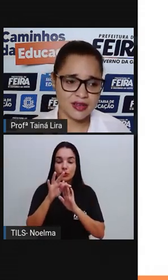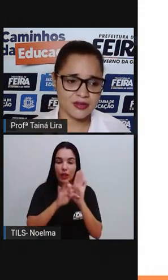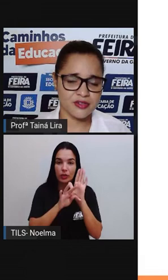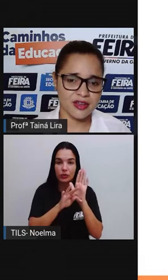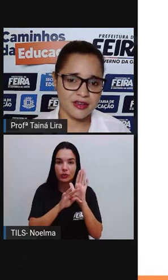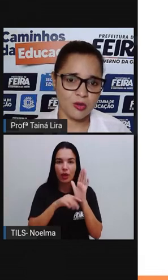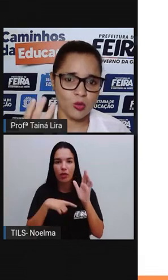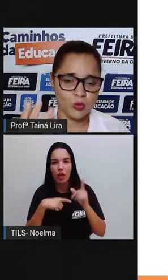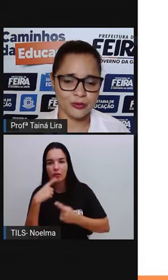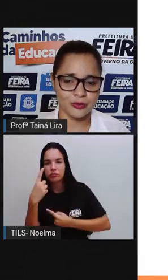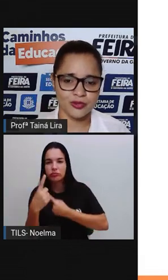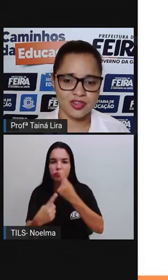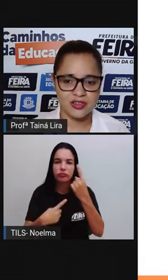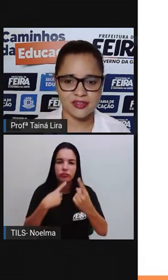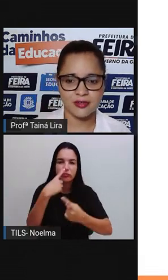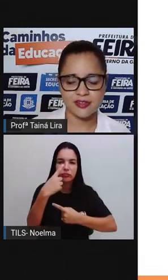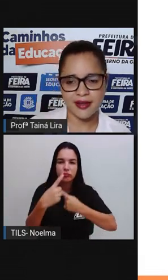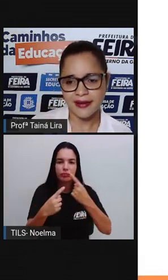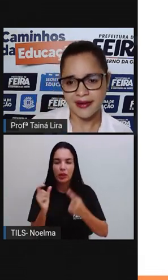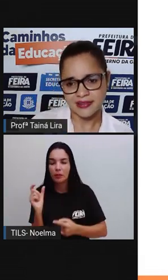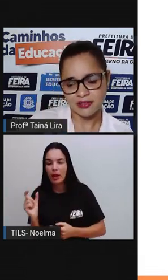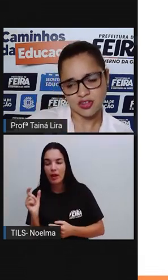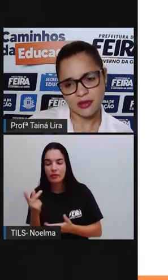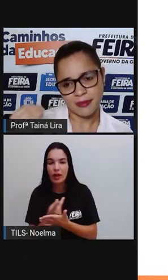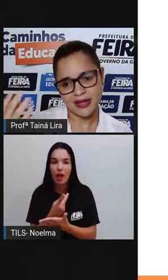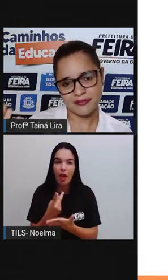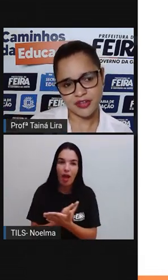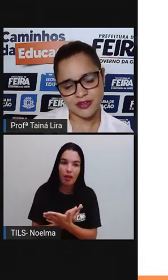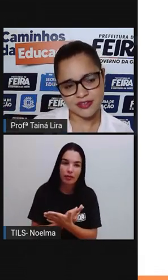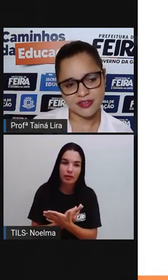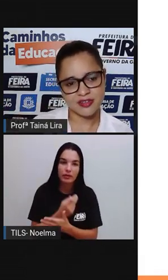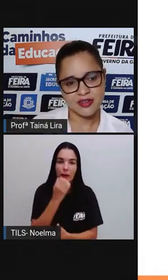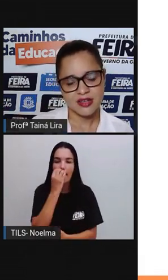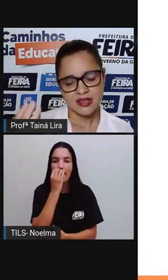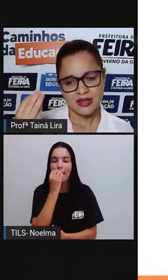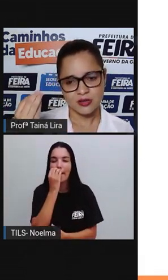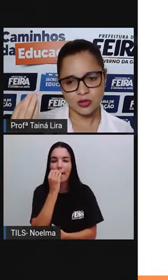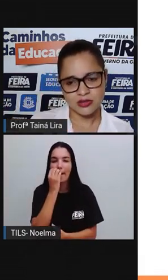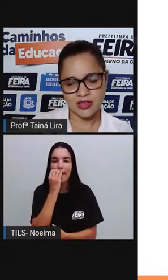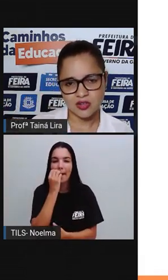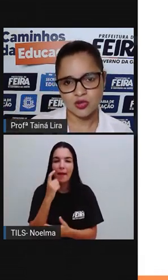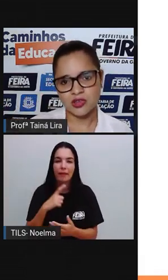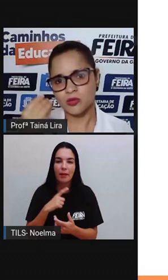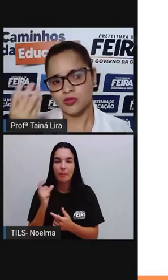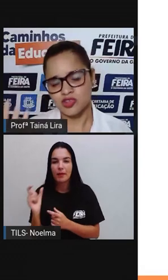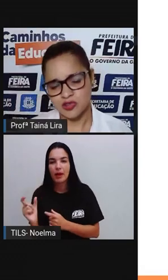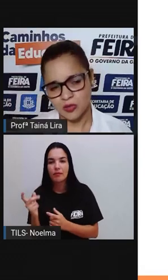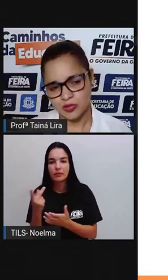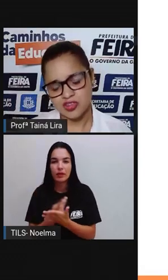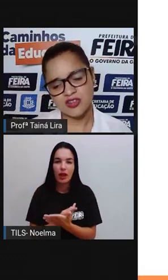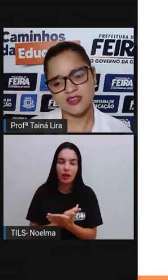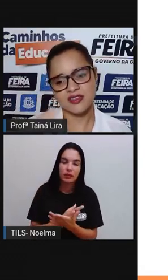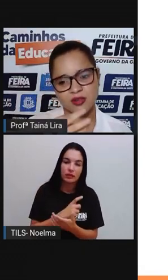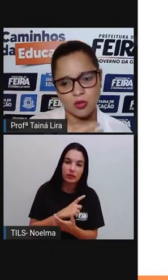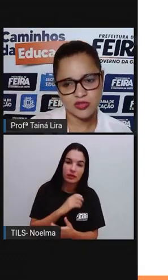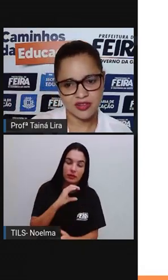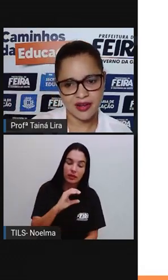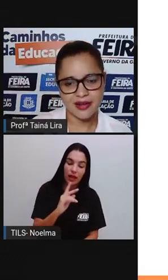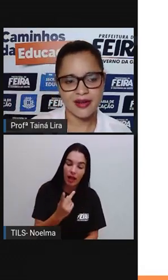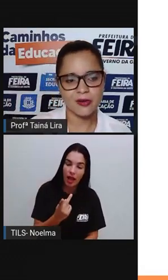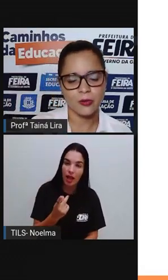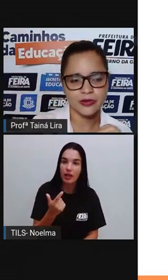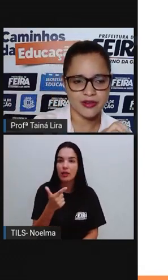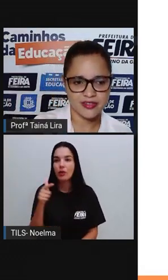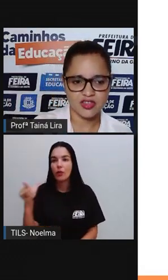relacionados, Aí, Ao uso do X e do CH, Então, A gente tem palavrinhas que, No texto, Estão com X, Que são com